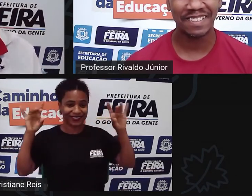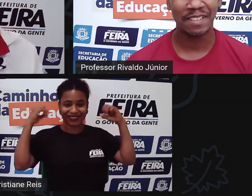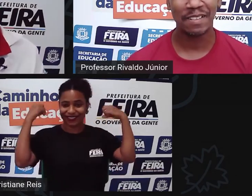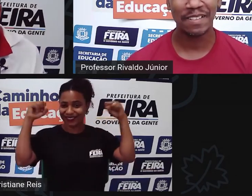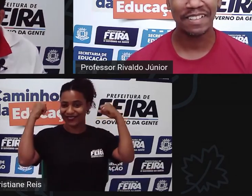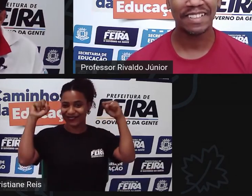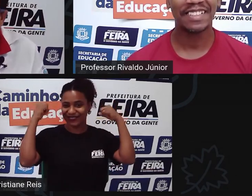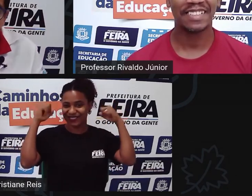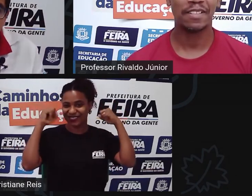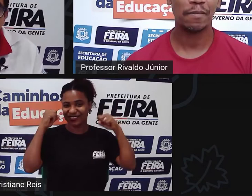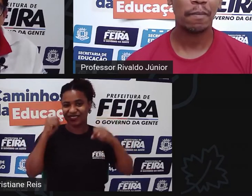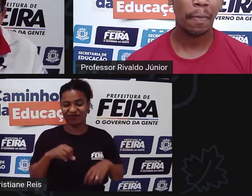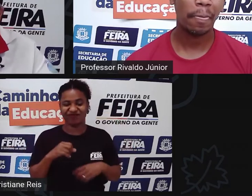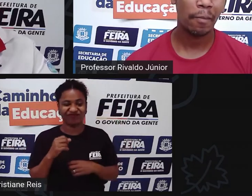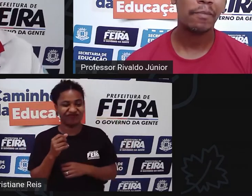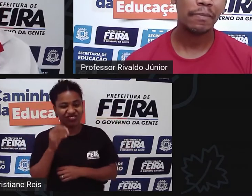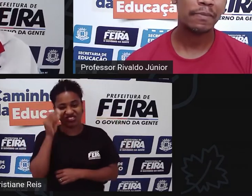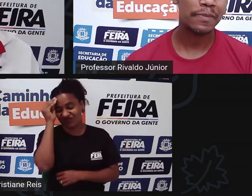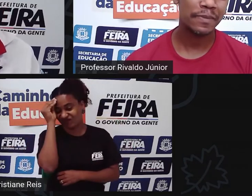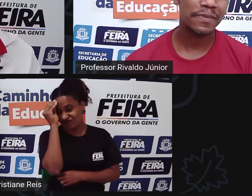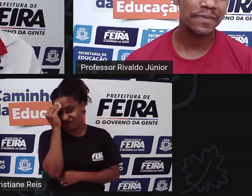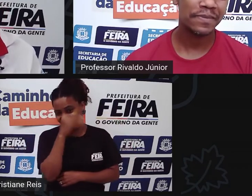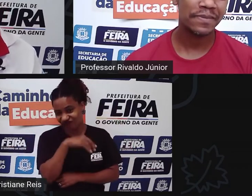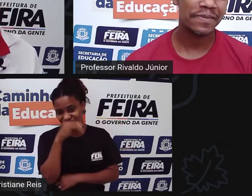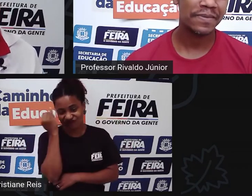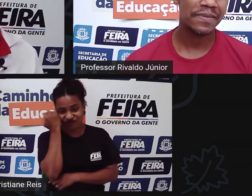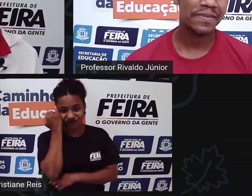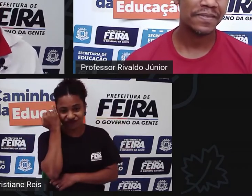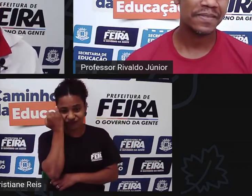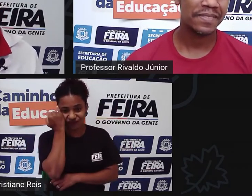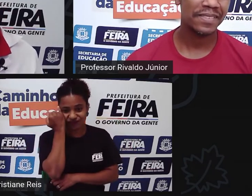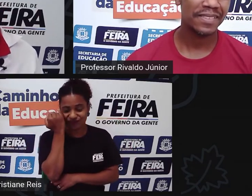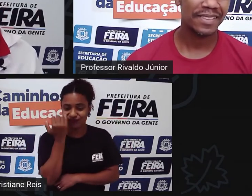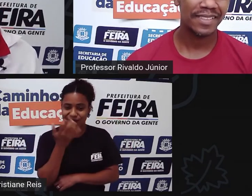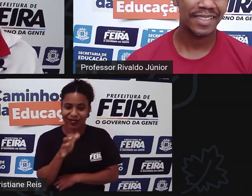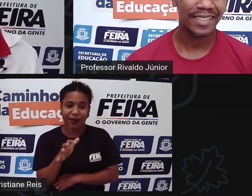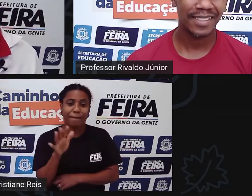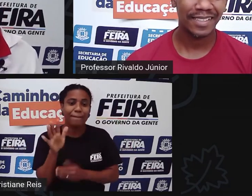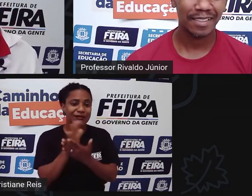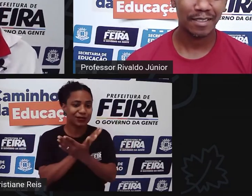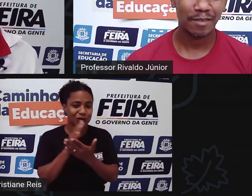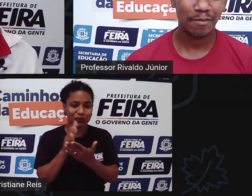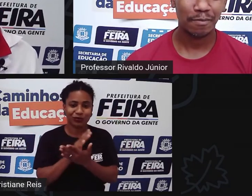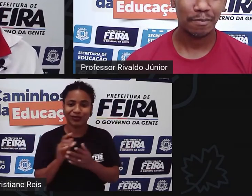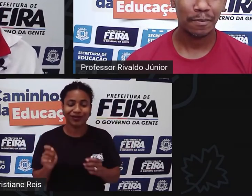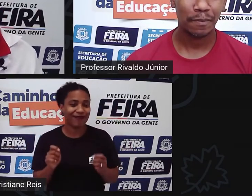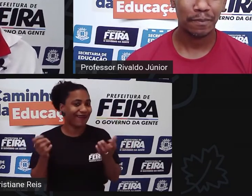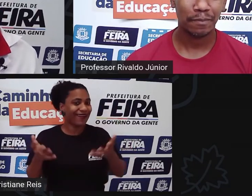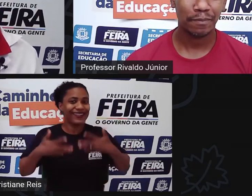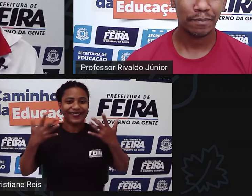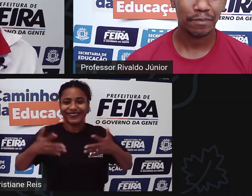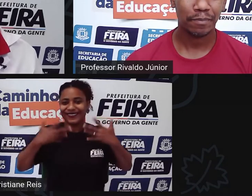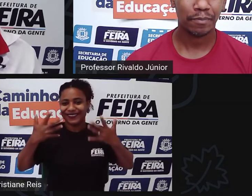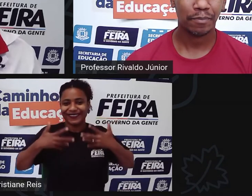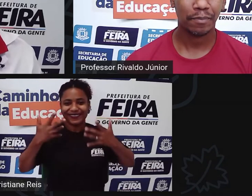aqueles outros que ficam assim meio de canto não querem participar mas é interessante isso realmente tem uma